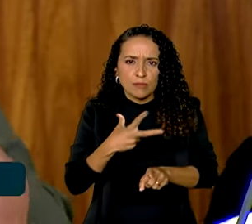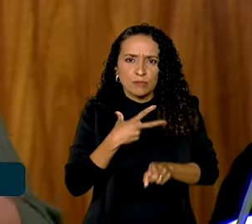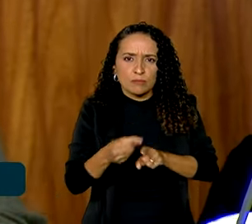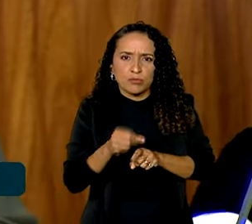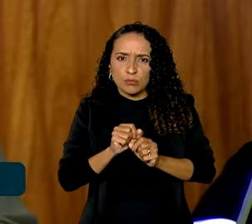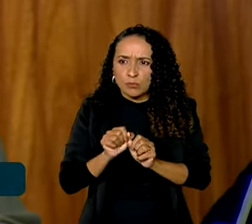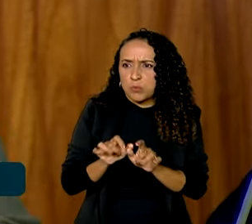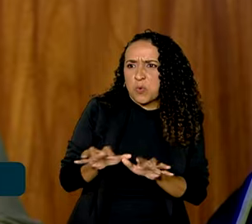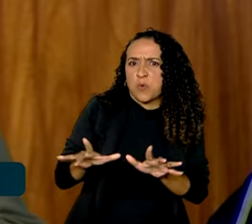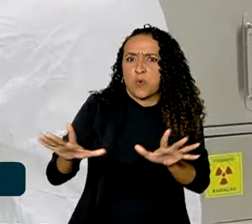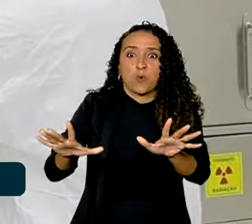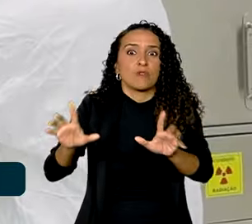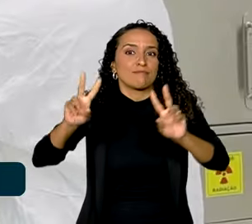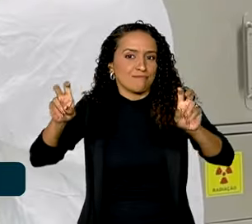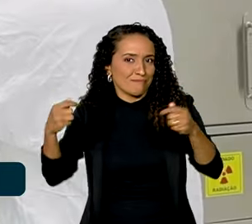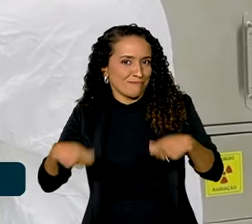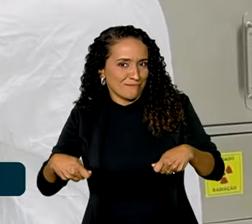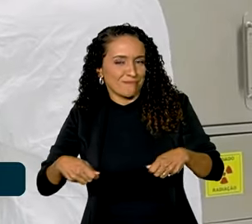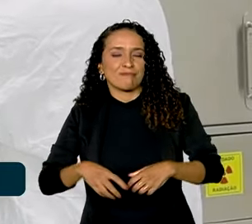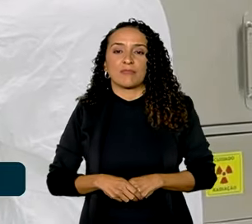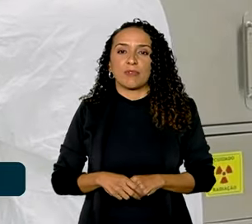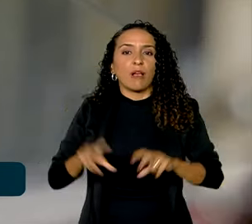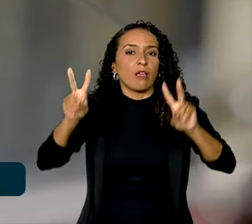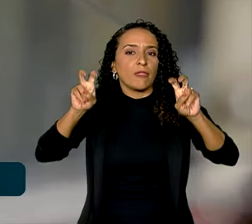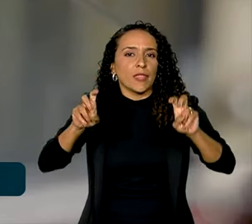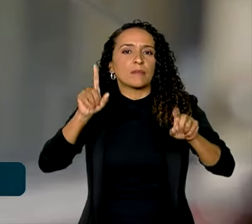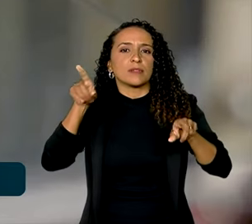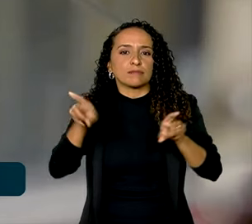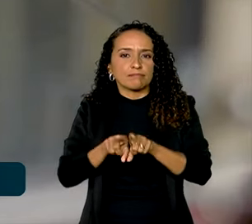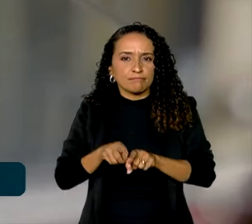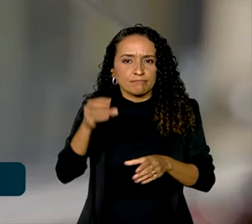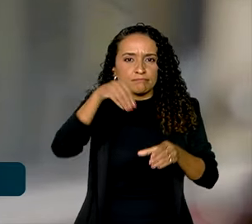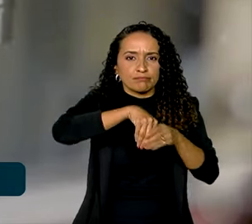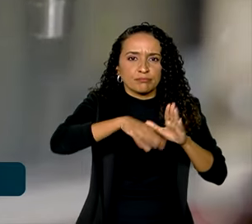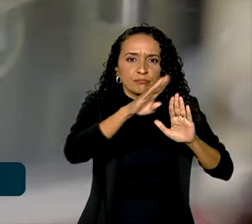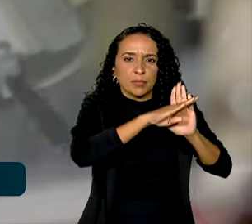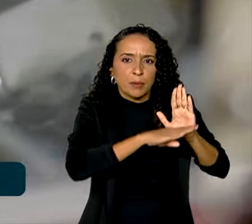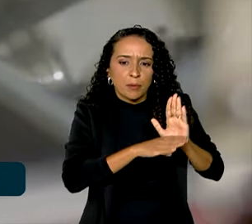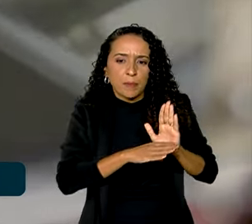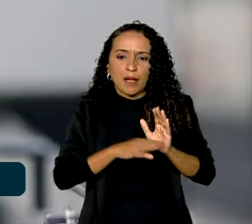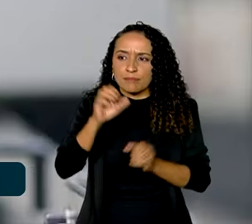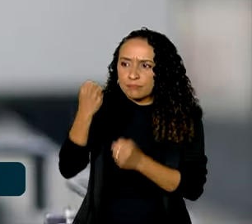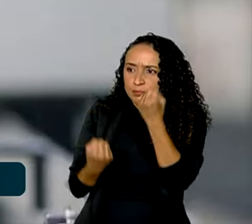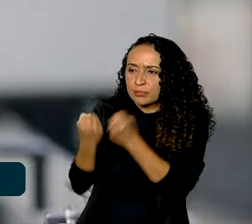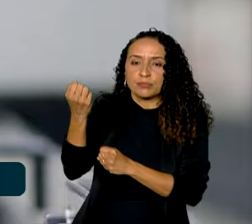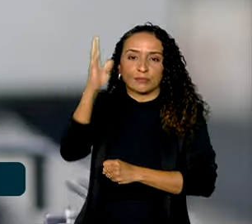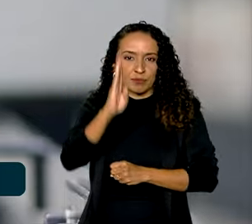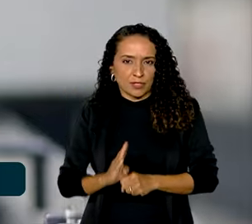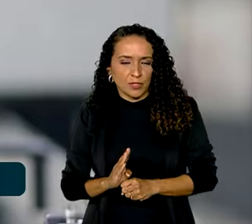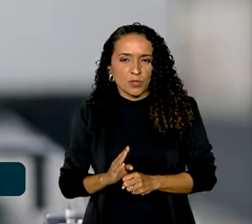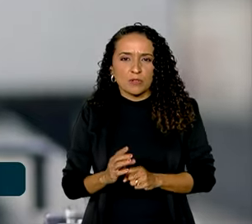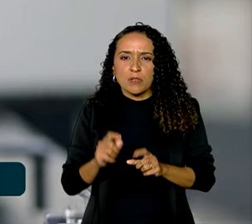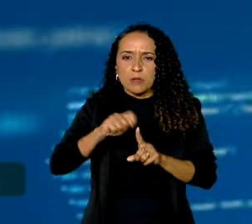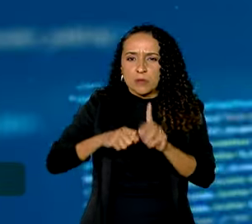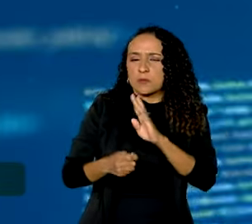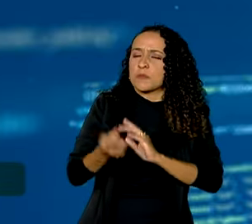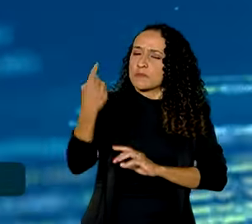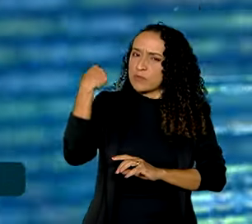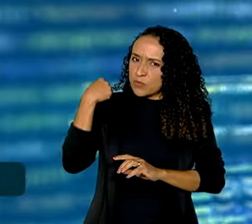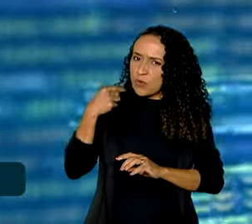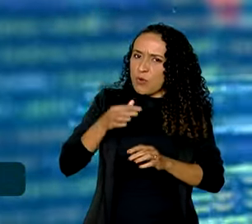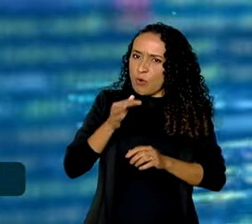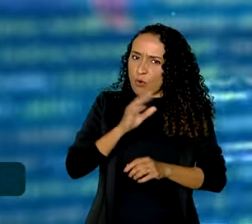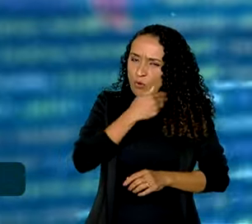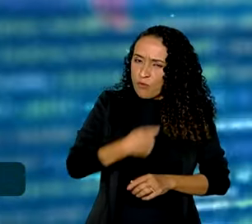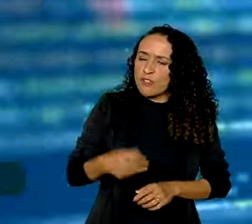dimensão que o assunto merece. O tema faz parte do processo de reindustrialização do país. Nos últimos meses, o governo federal já